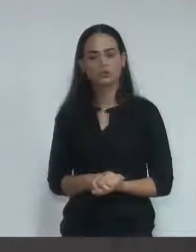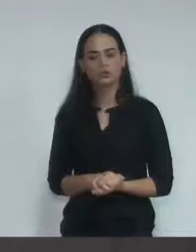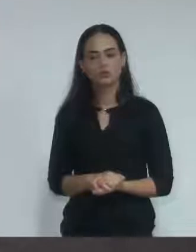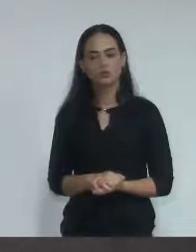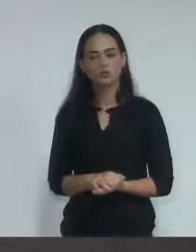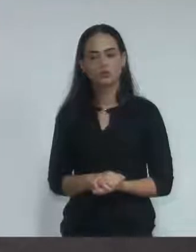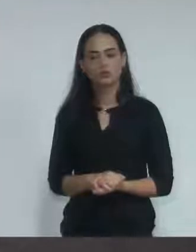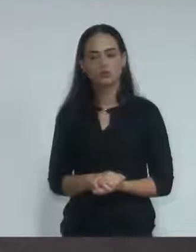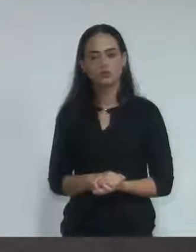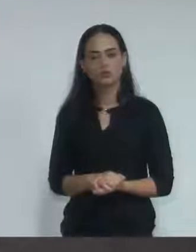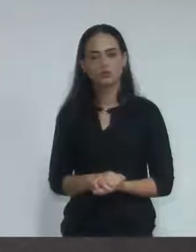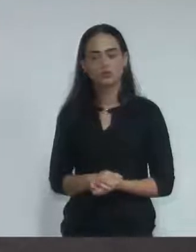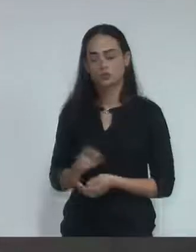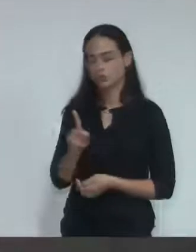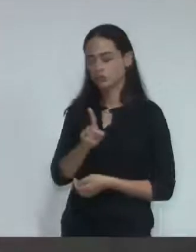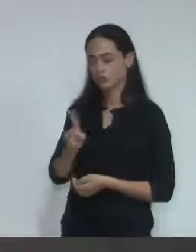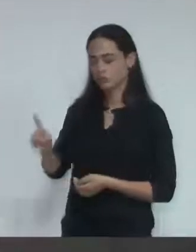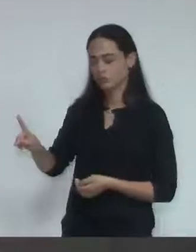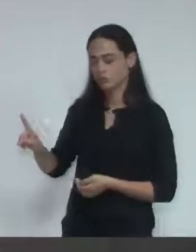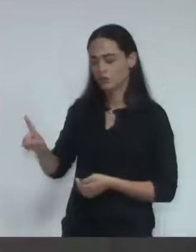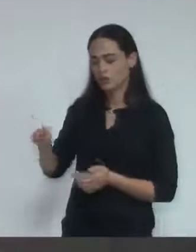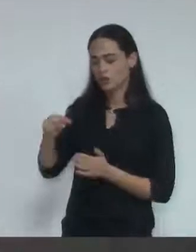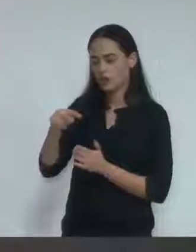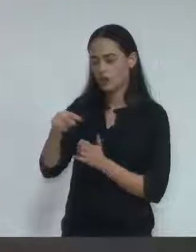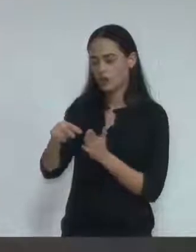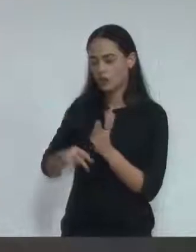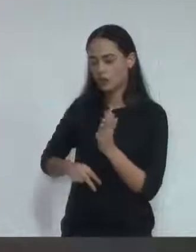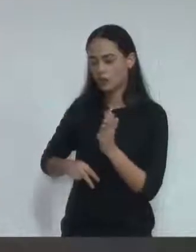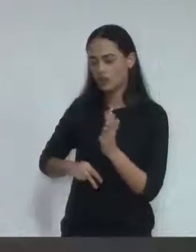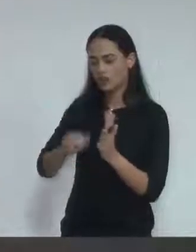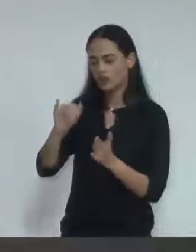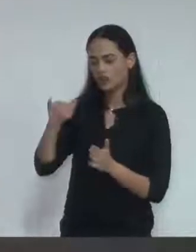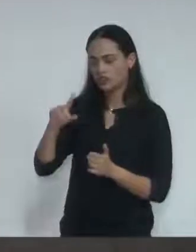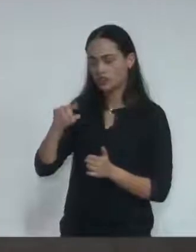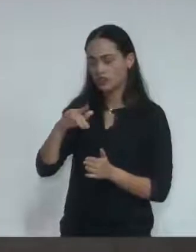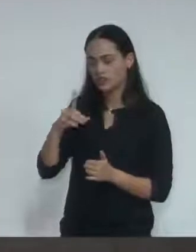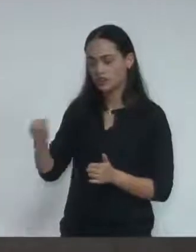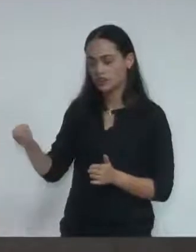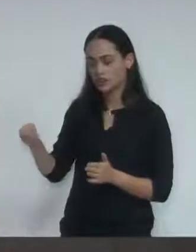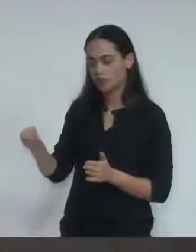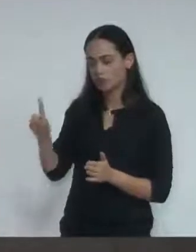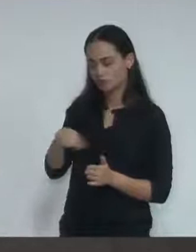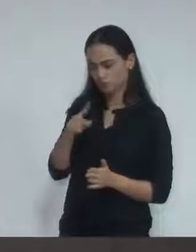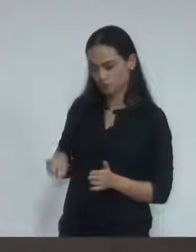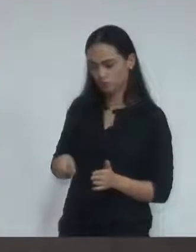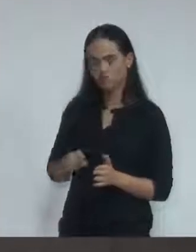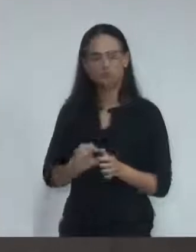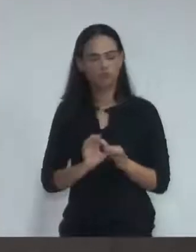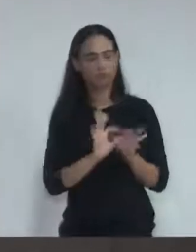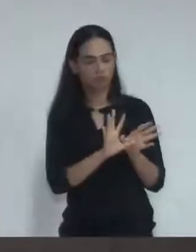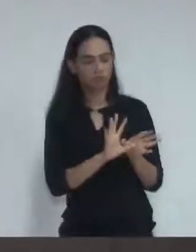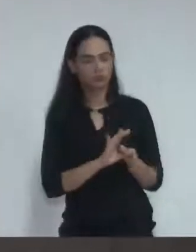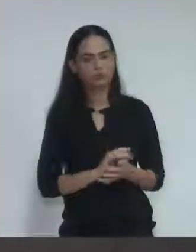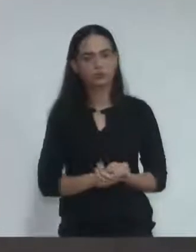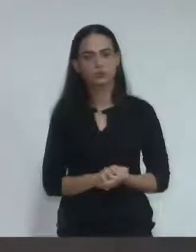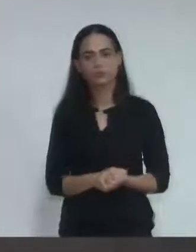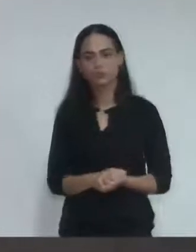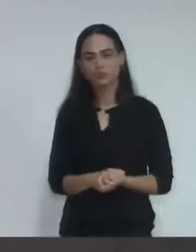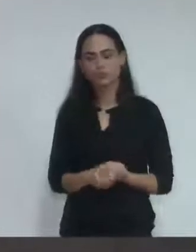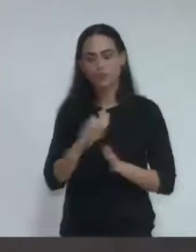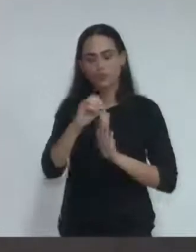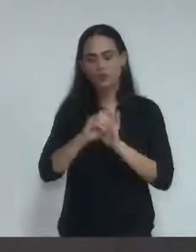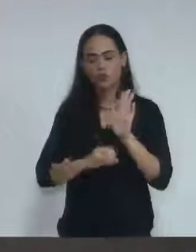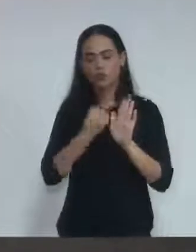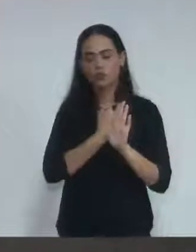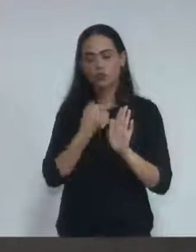Sr. Presidente, solicito a dispensa da leitura das indicações. Dispensadas. Expediente recebido de diversos. Ofício número